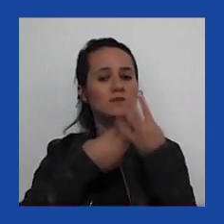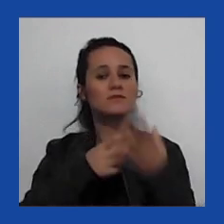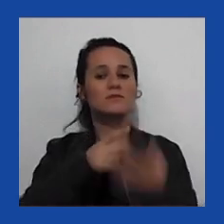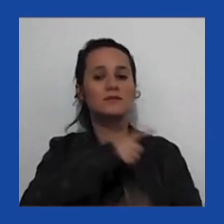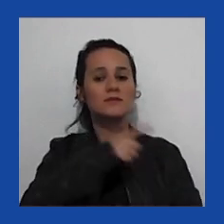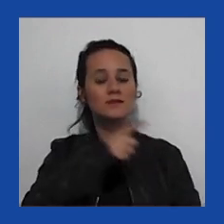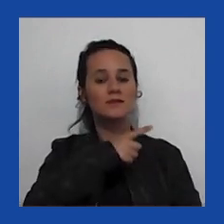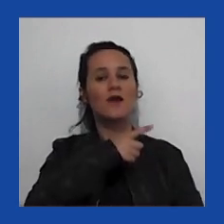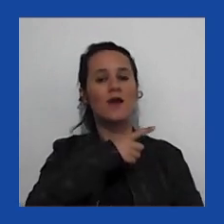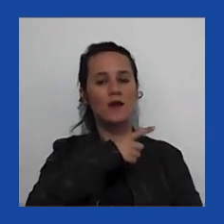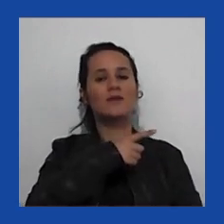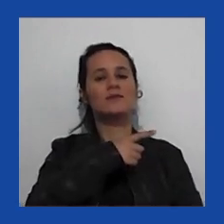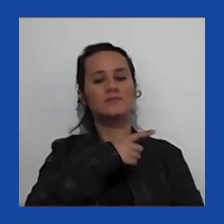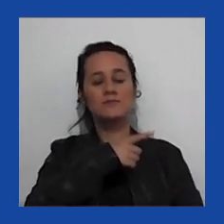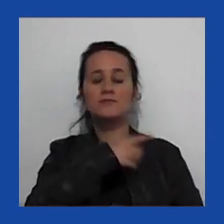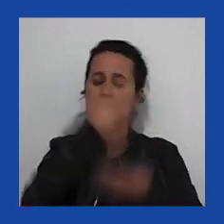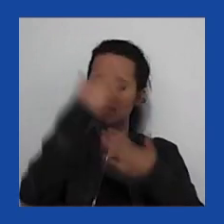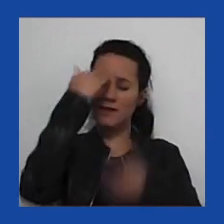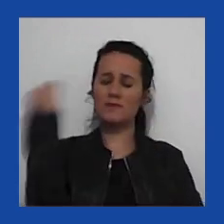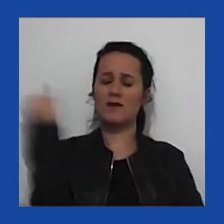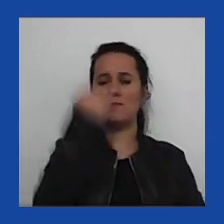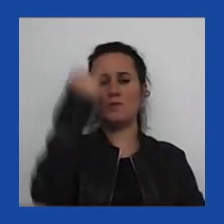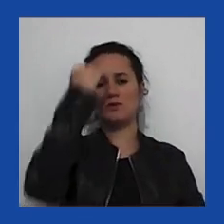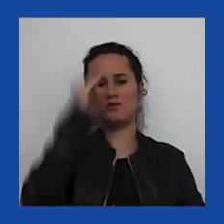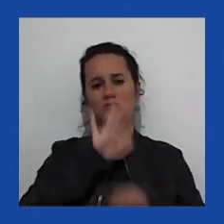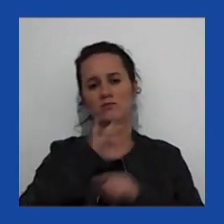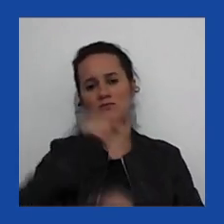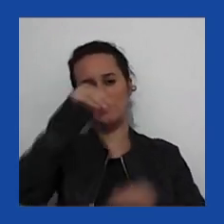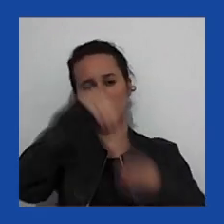accountability, são importantes para o setor privado.